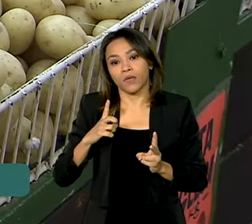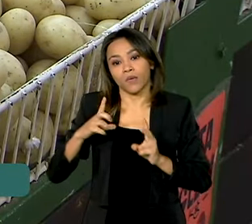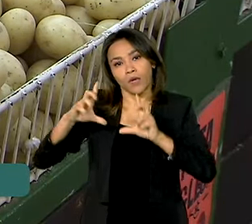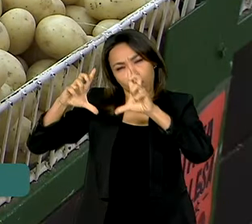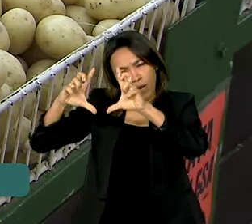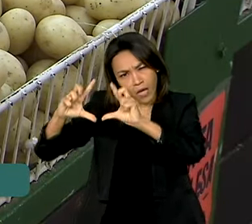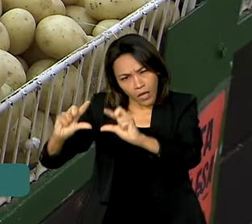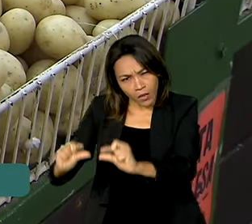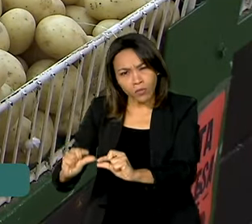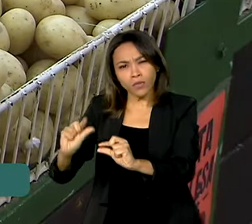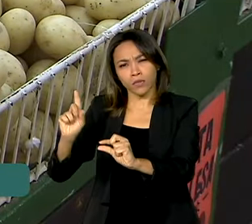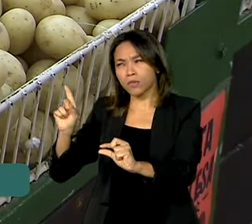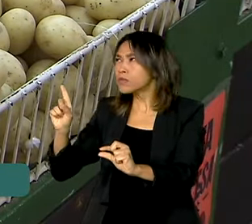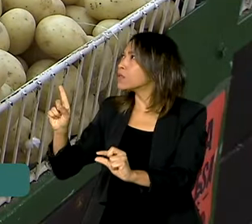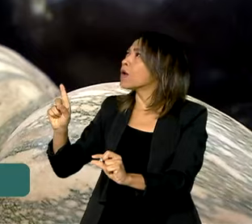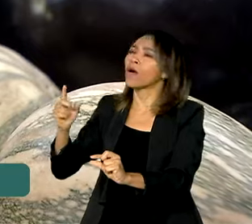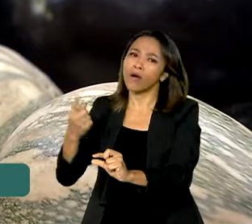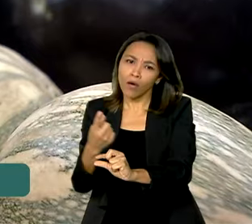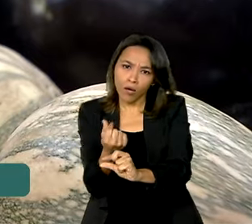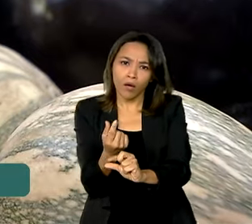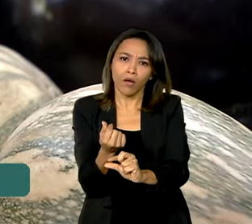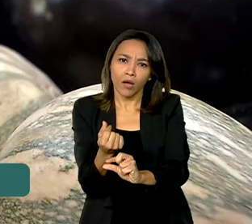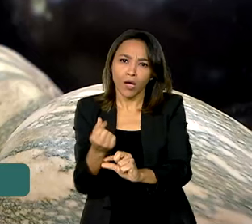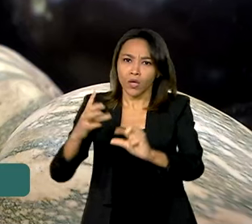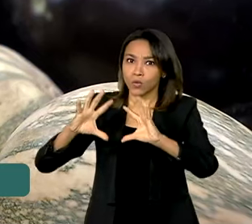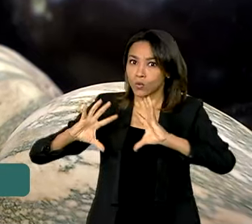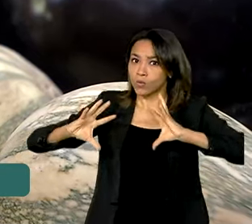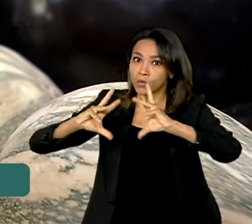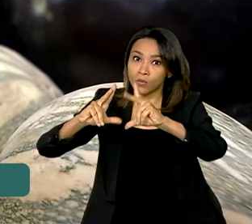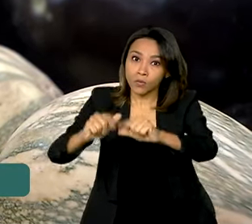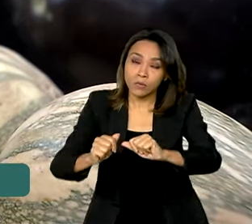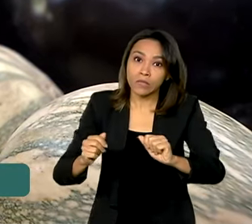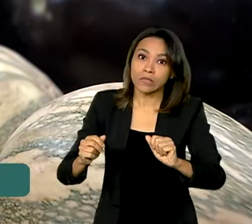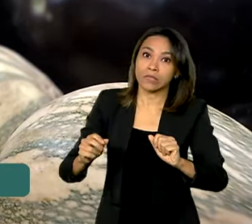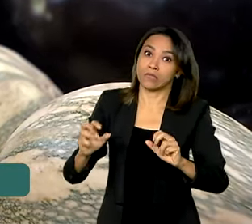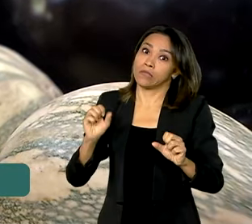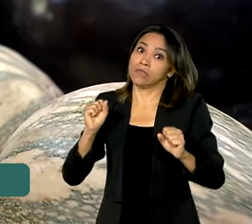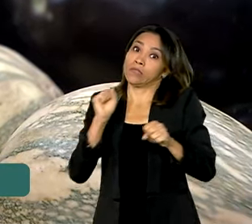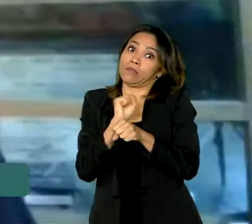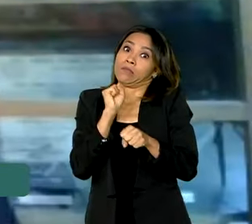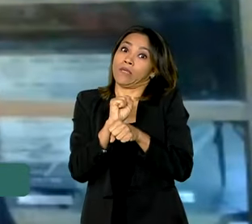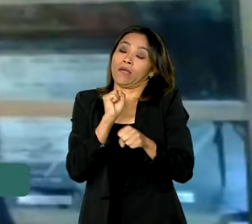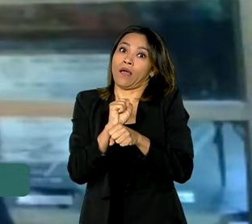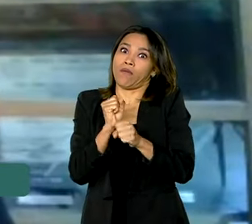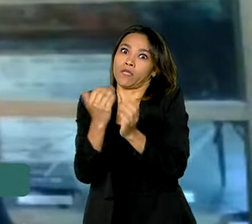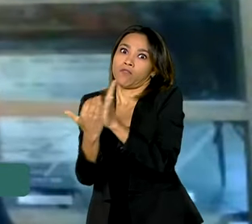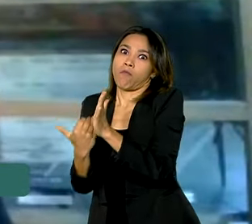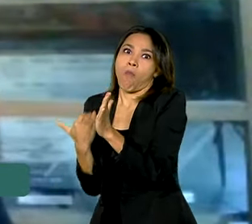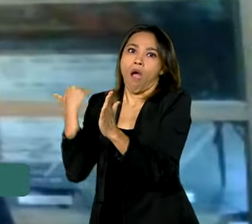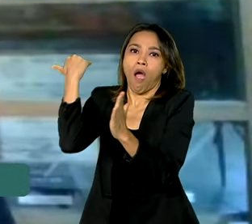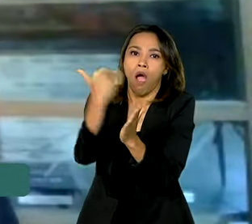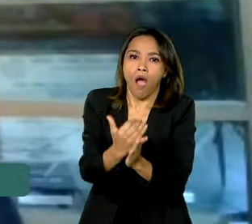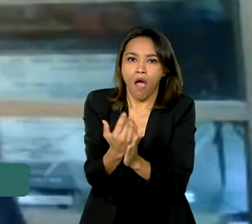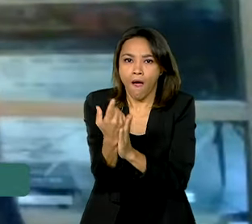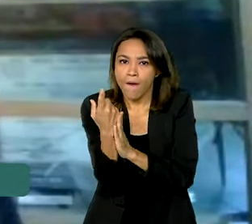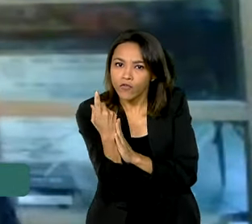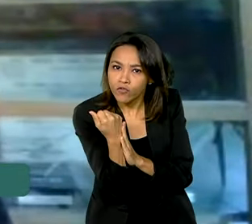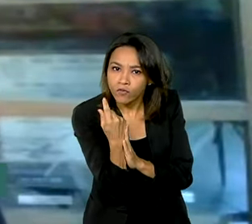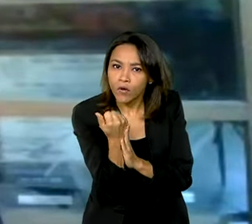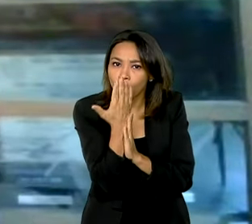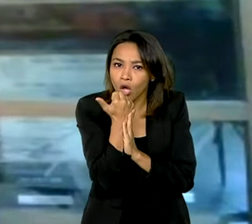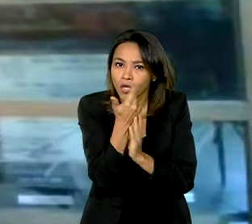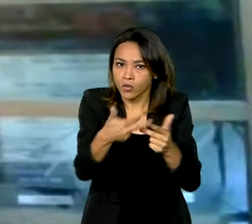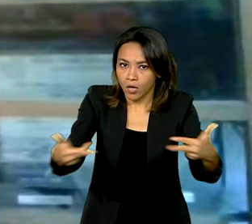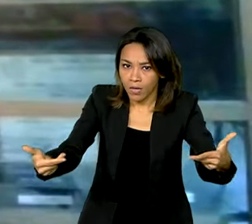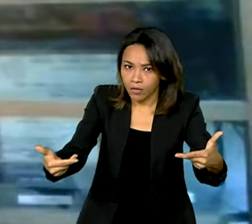queda daquilo que se imaginava. Toda a expectativa era que se tivesse um aumento maior de preços e